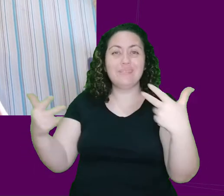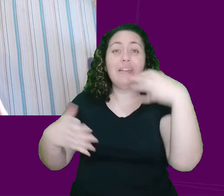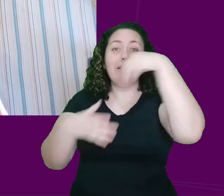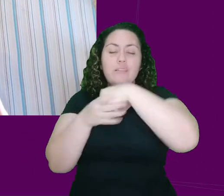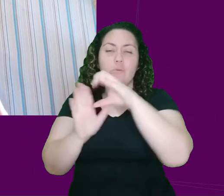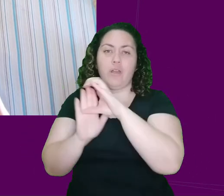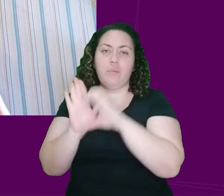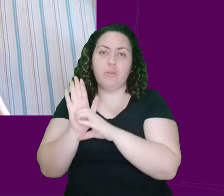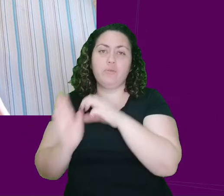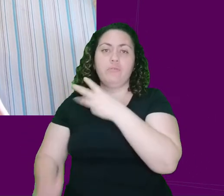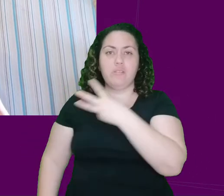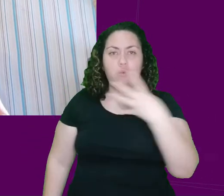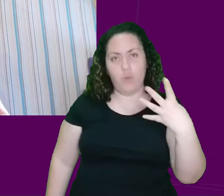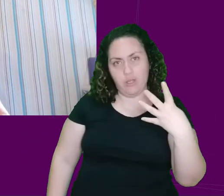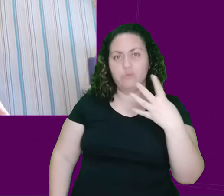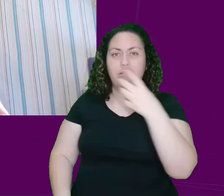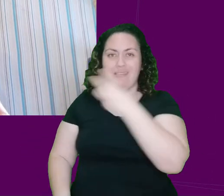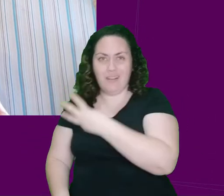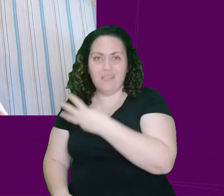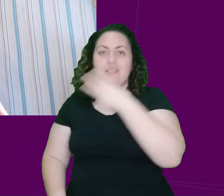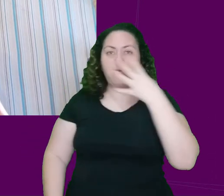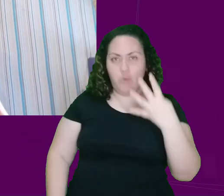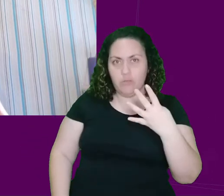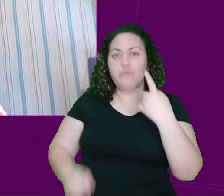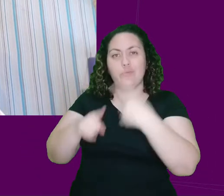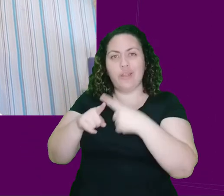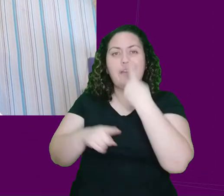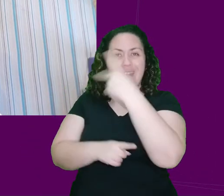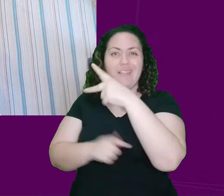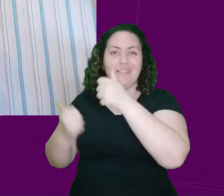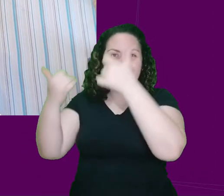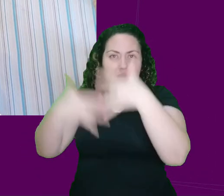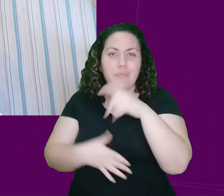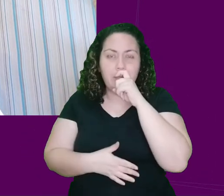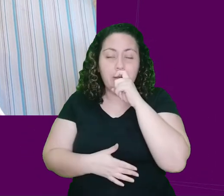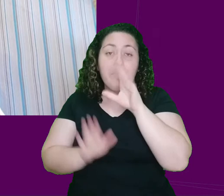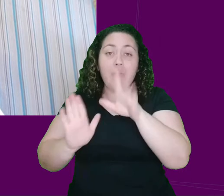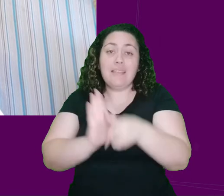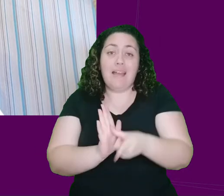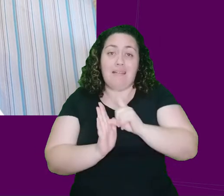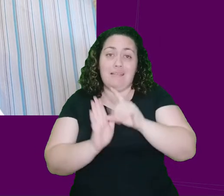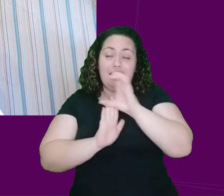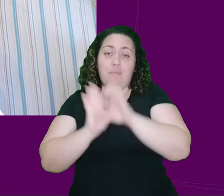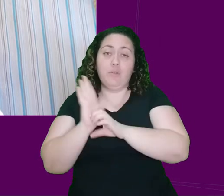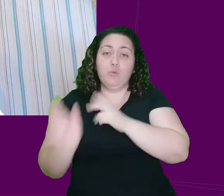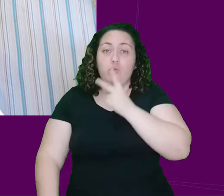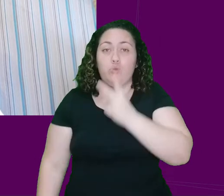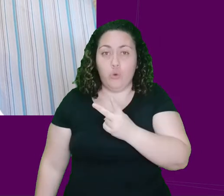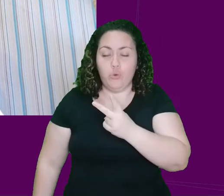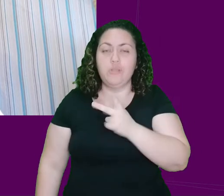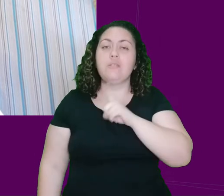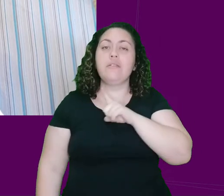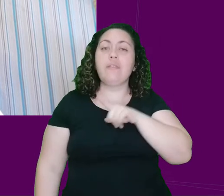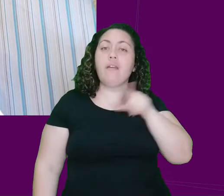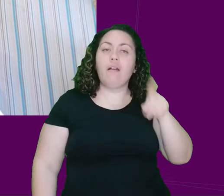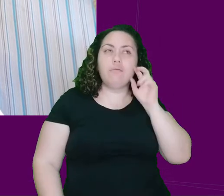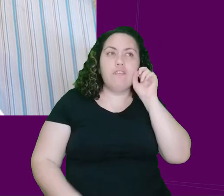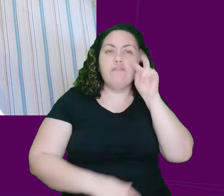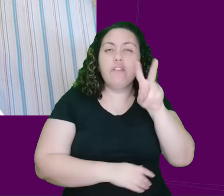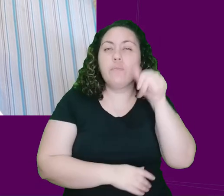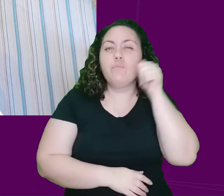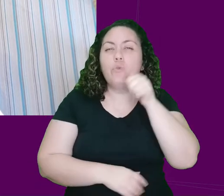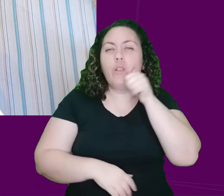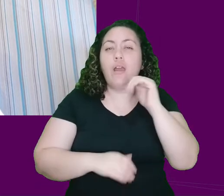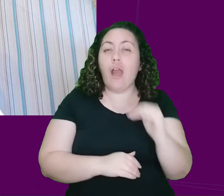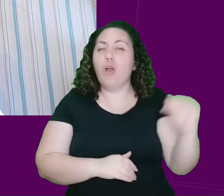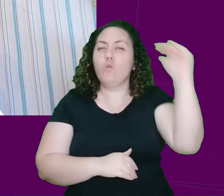apresenta o pai, né? Só que no capítulo 2, logo antes, ela nos conta sobre as conversas de mulheres adultas que ela